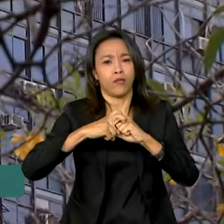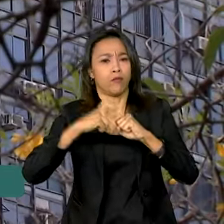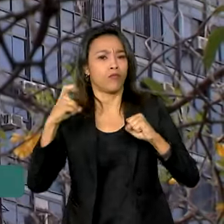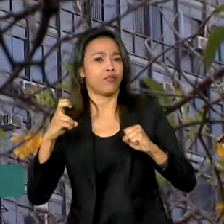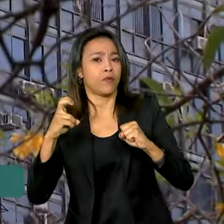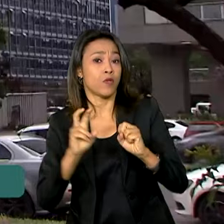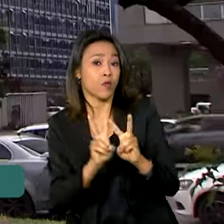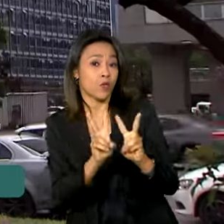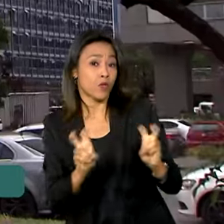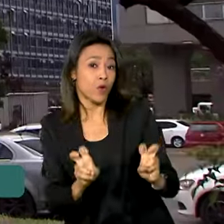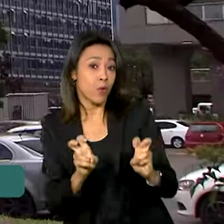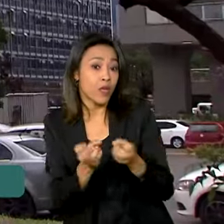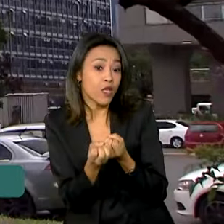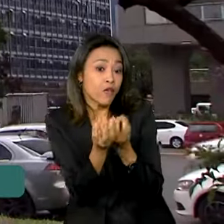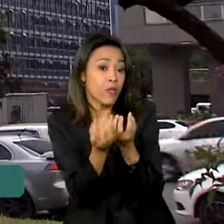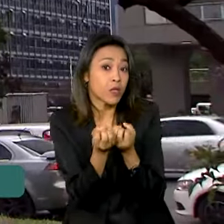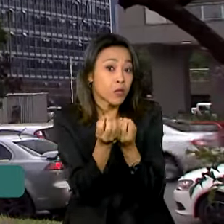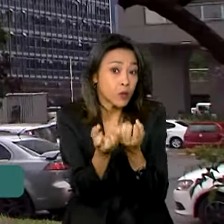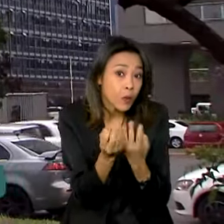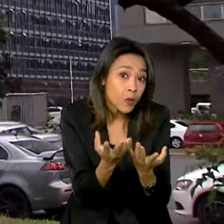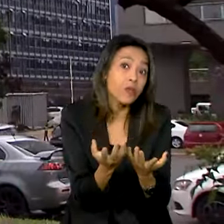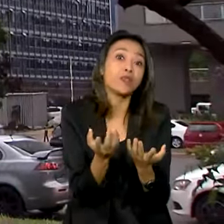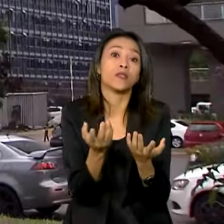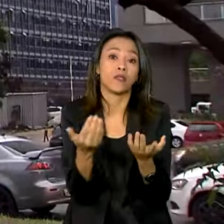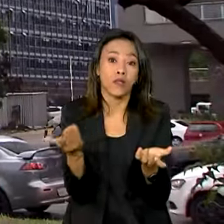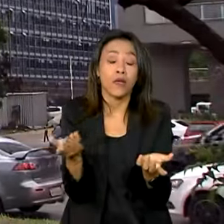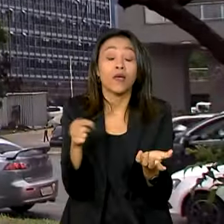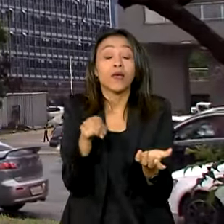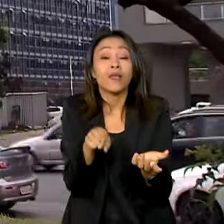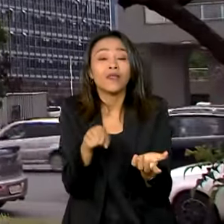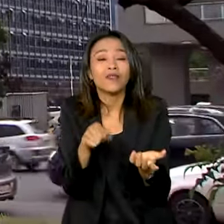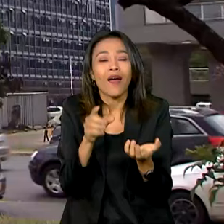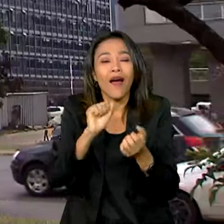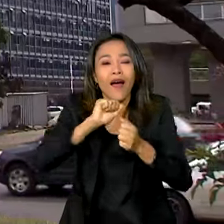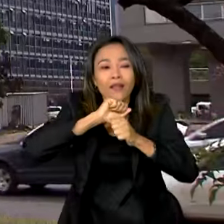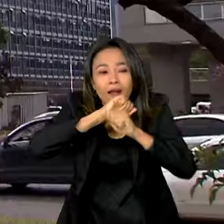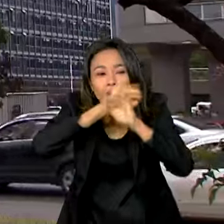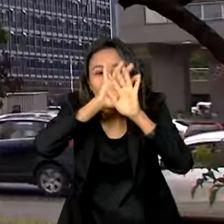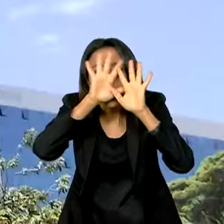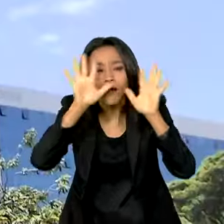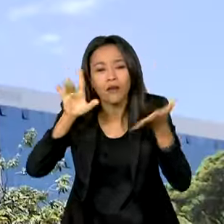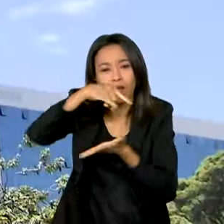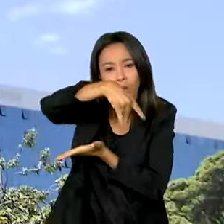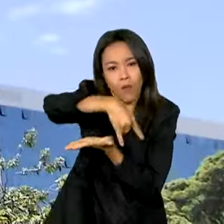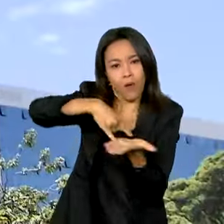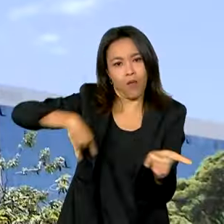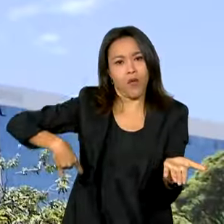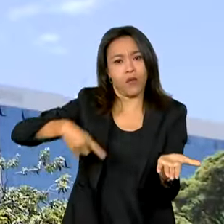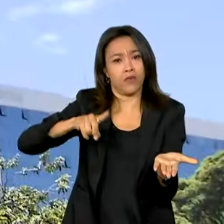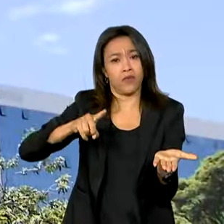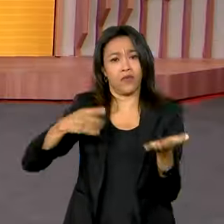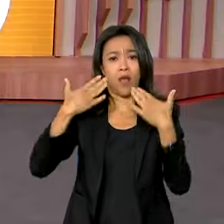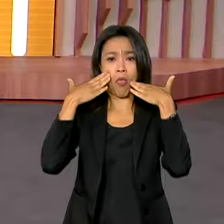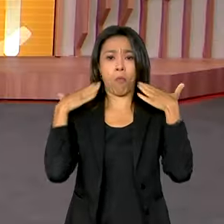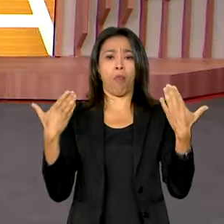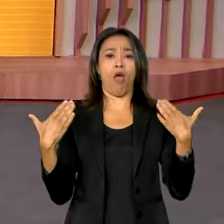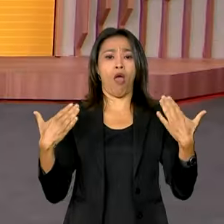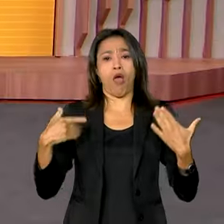automático de informações sensíveis, o que facilita a transparência aos documentos, sem expor dados pessoais.